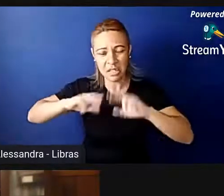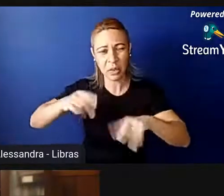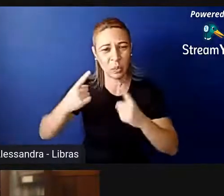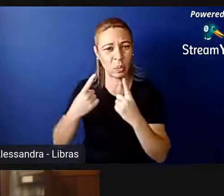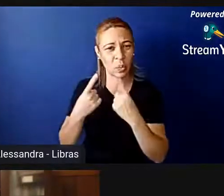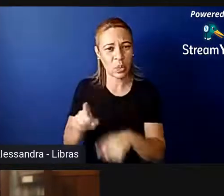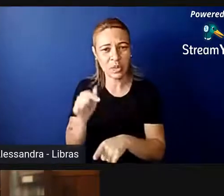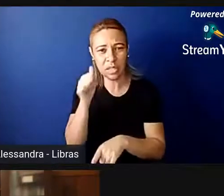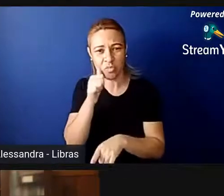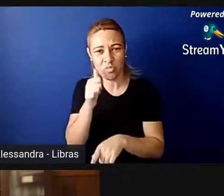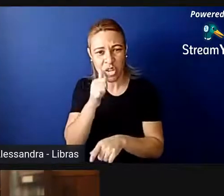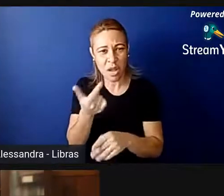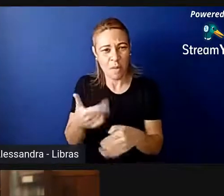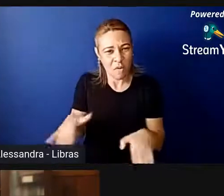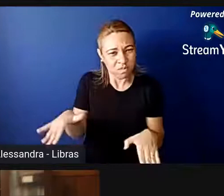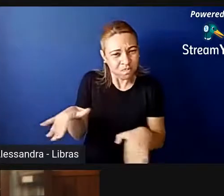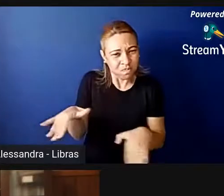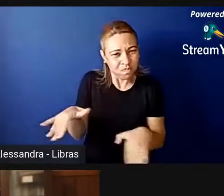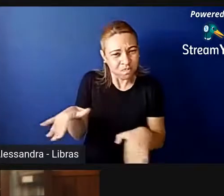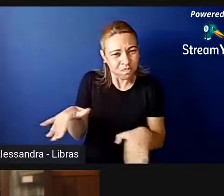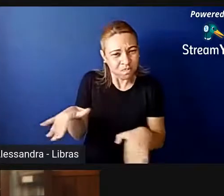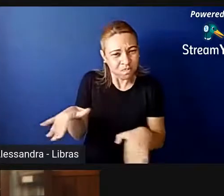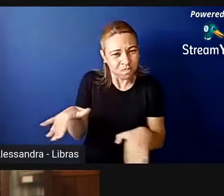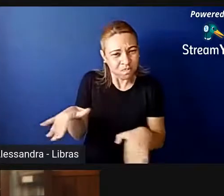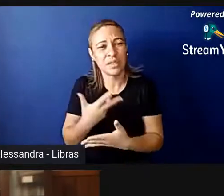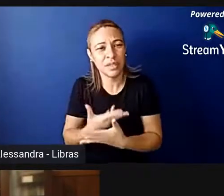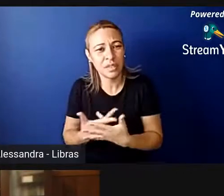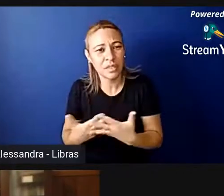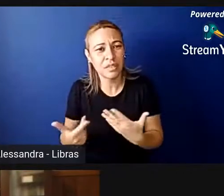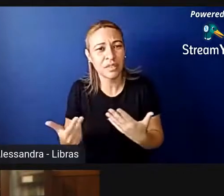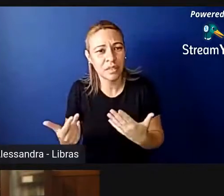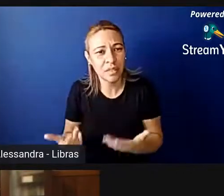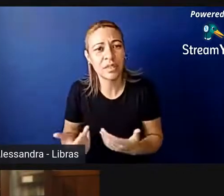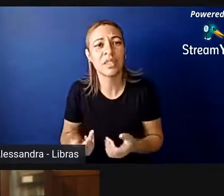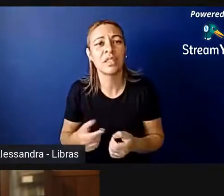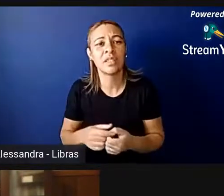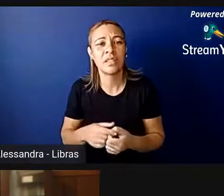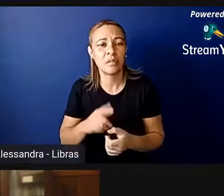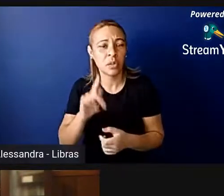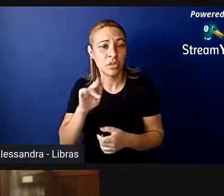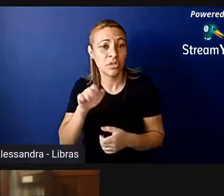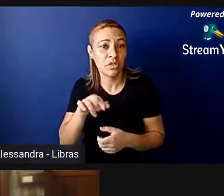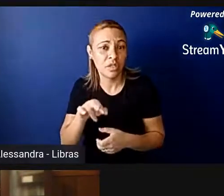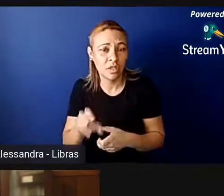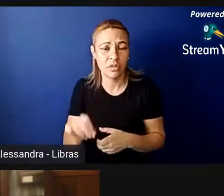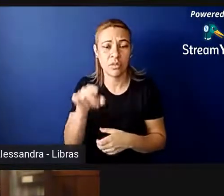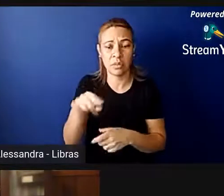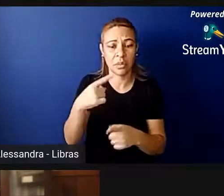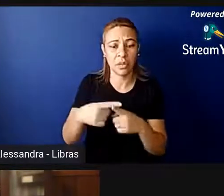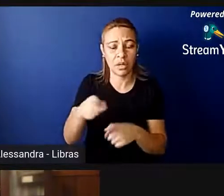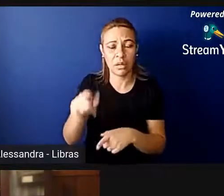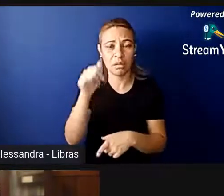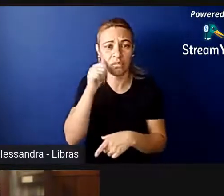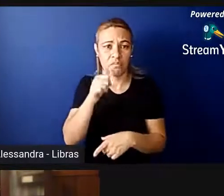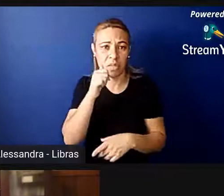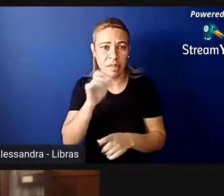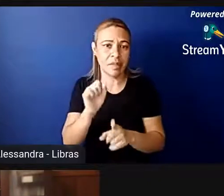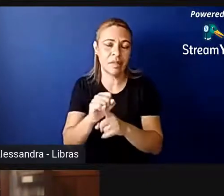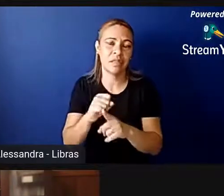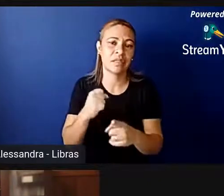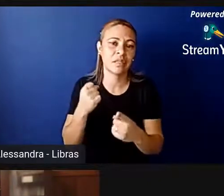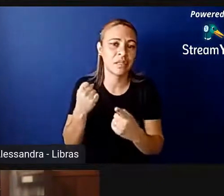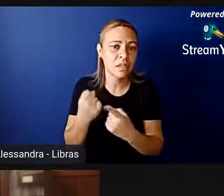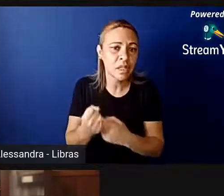diminuir a mulher em função do seu gênero, em função na sociedade, no local de trabalho